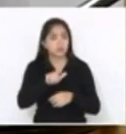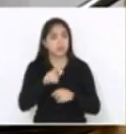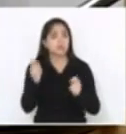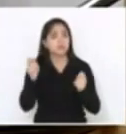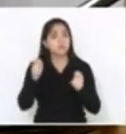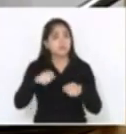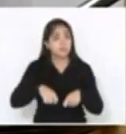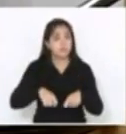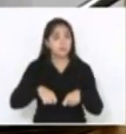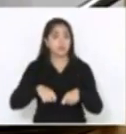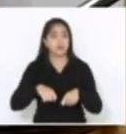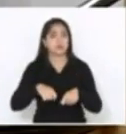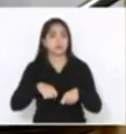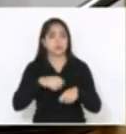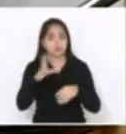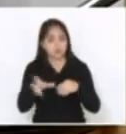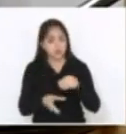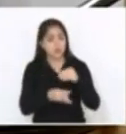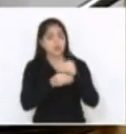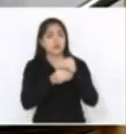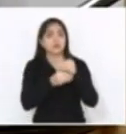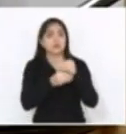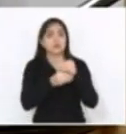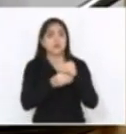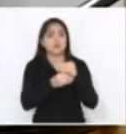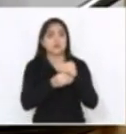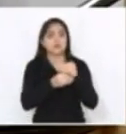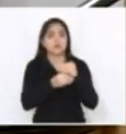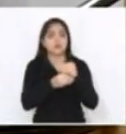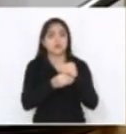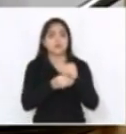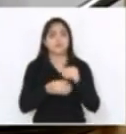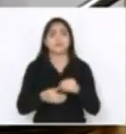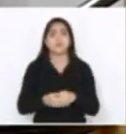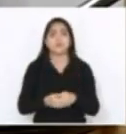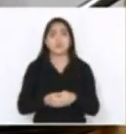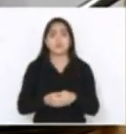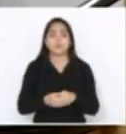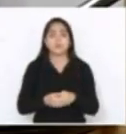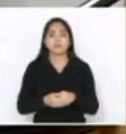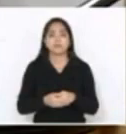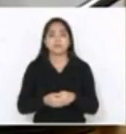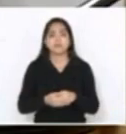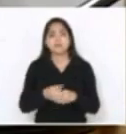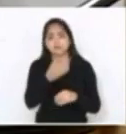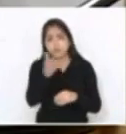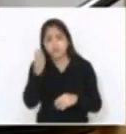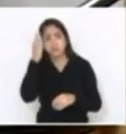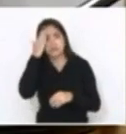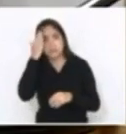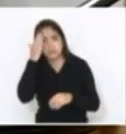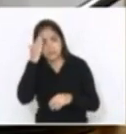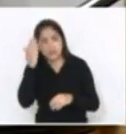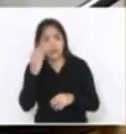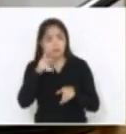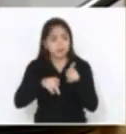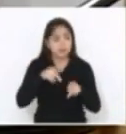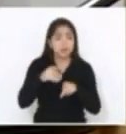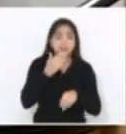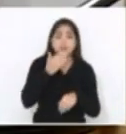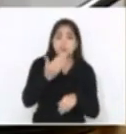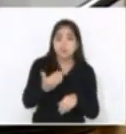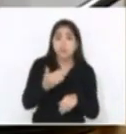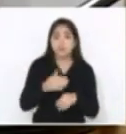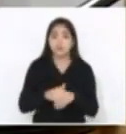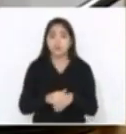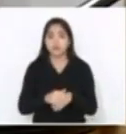colocar a emenda sim. Ouve o povo lá, vocês sabem, vocês caminham em que é lugar, sabem que o povo faz solicitações. O